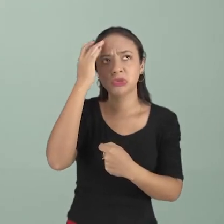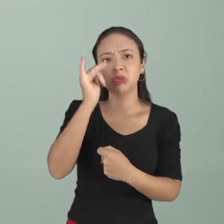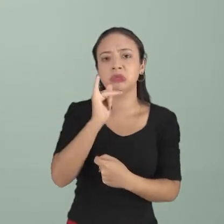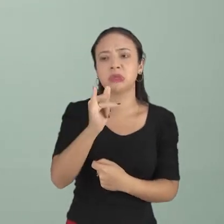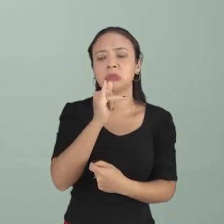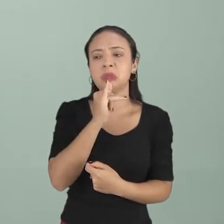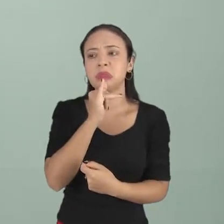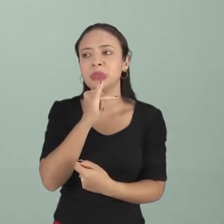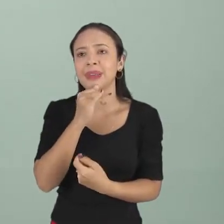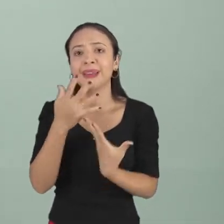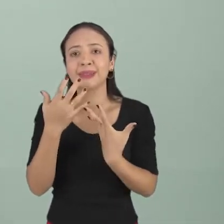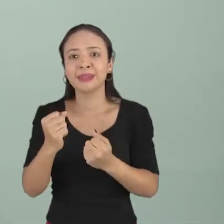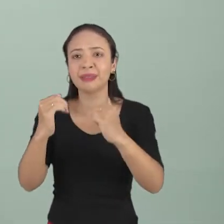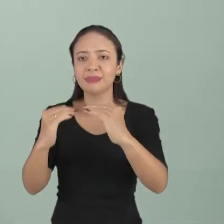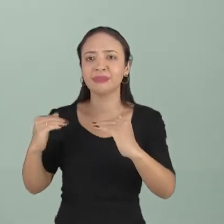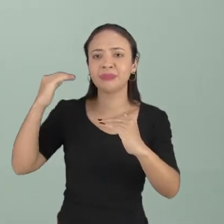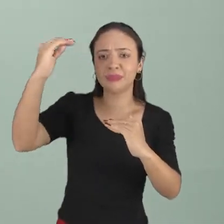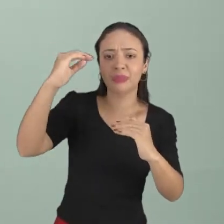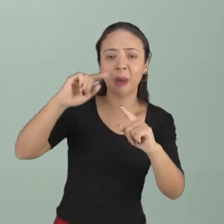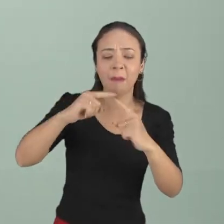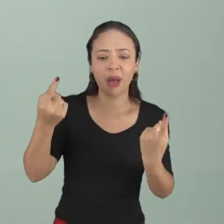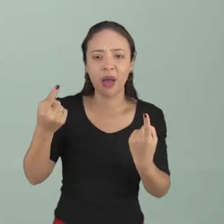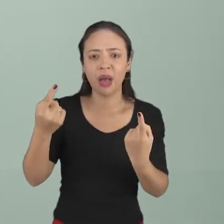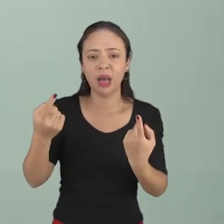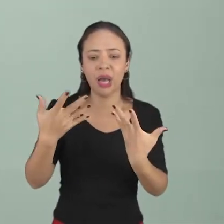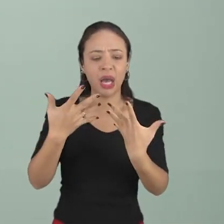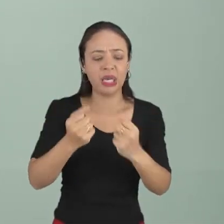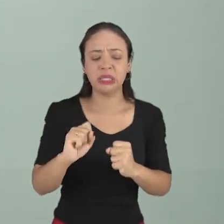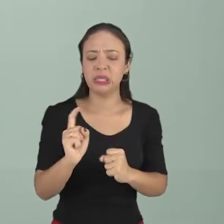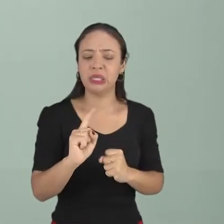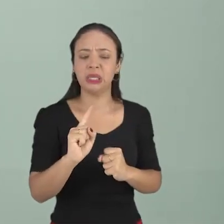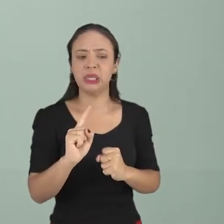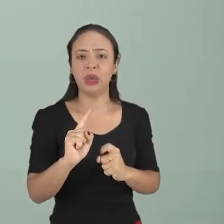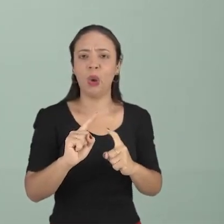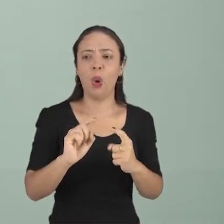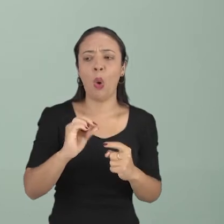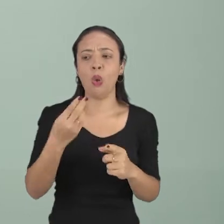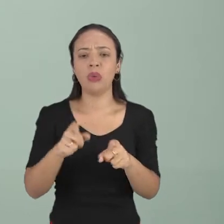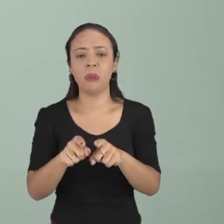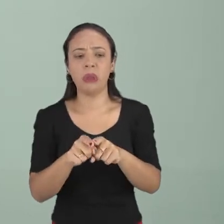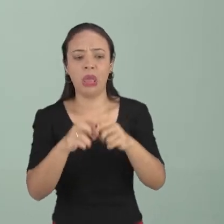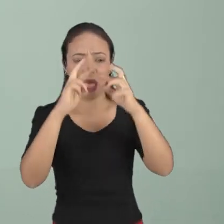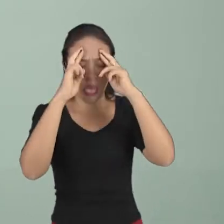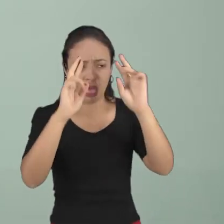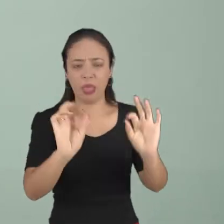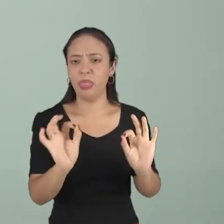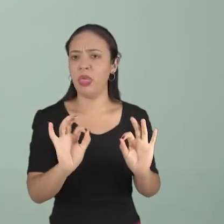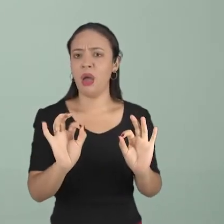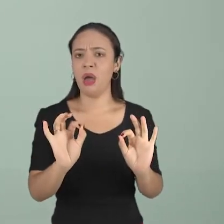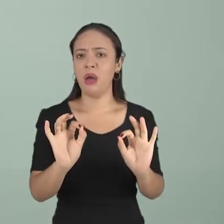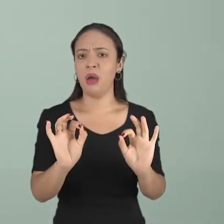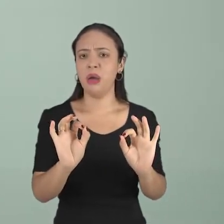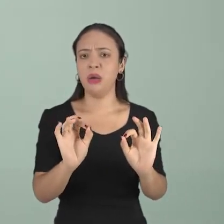o transcendente e não tem uma abertura ou desrespeita ou não se relaciona em termos humanos de maneira